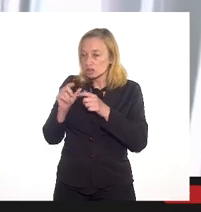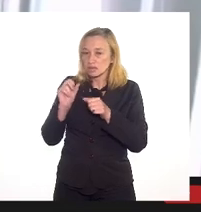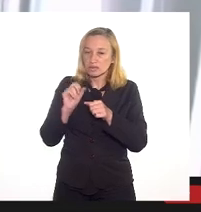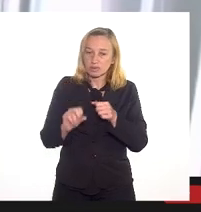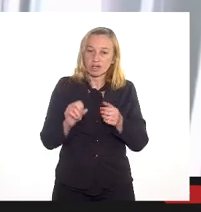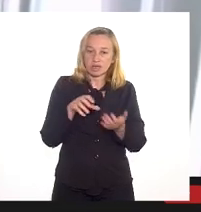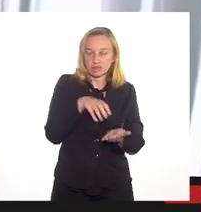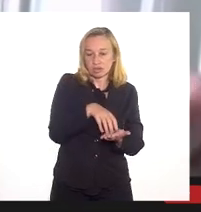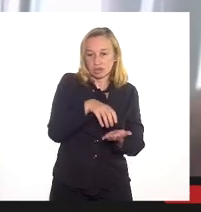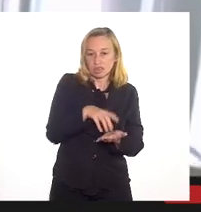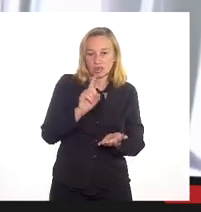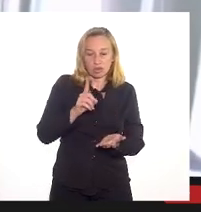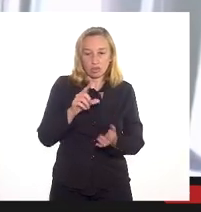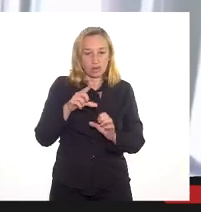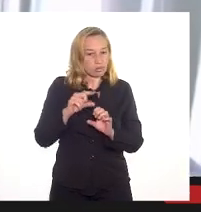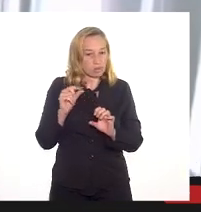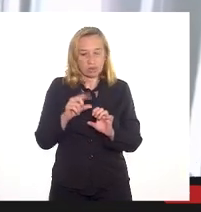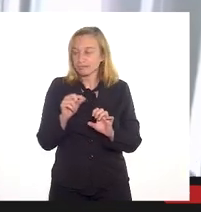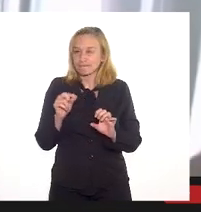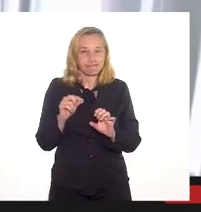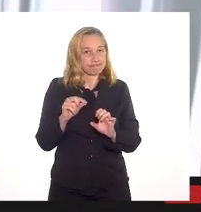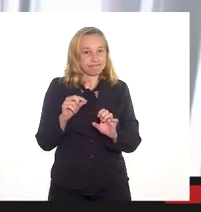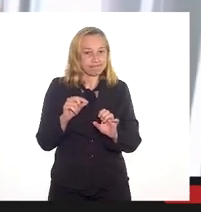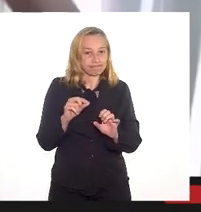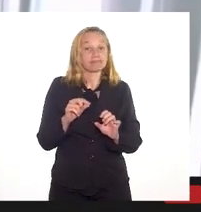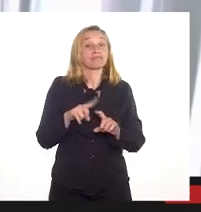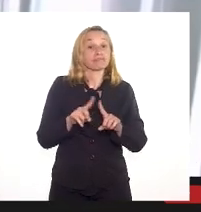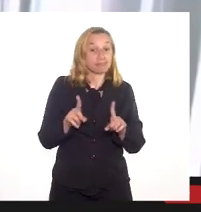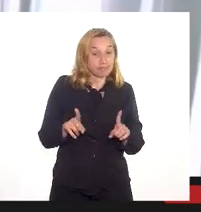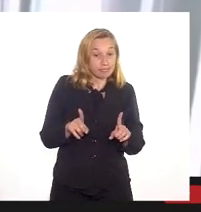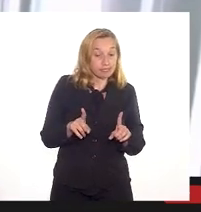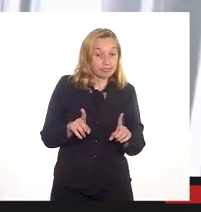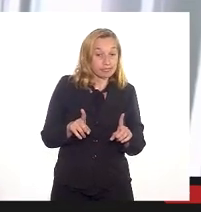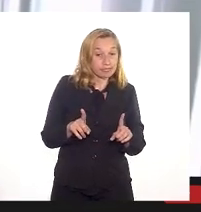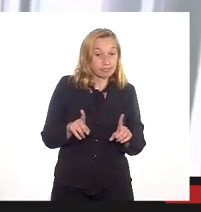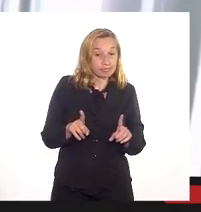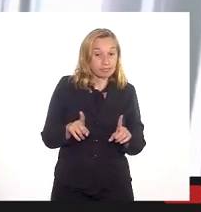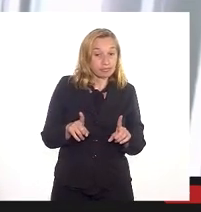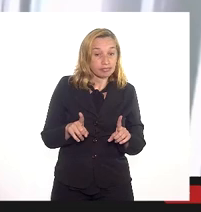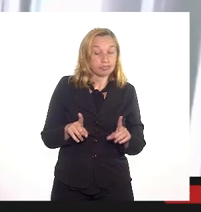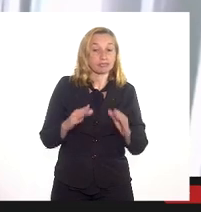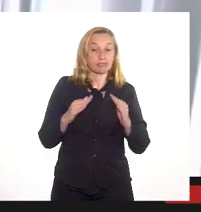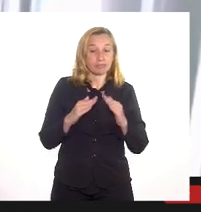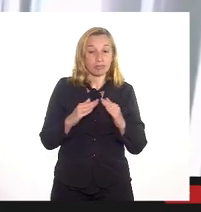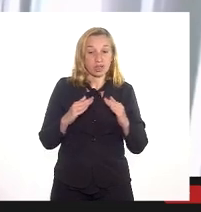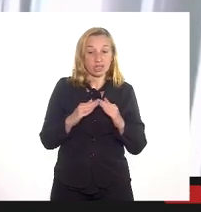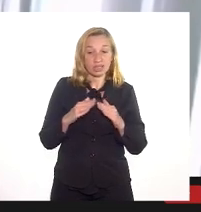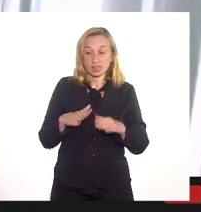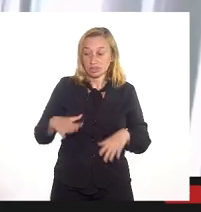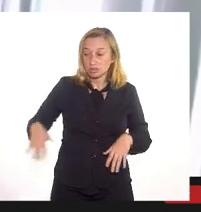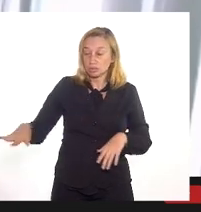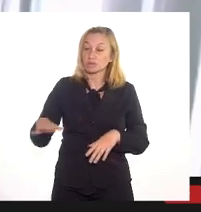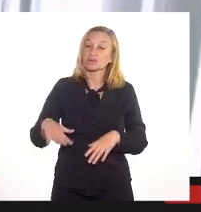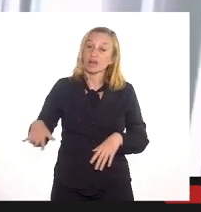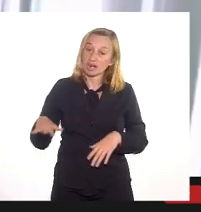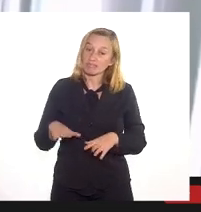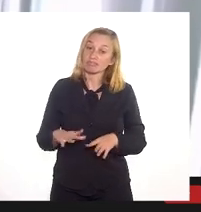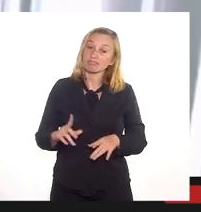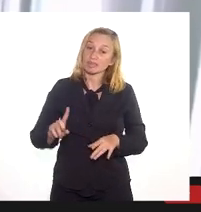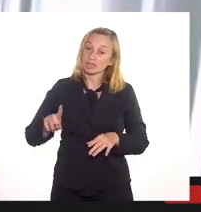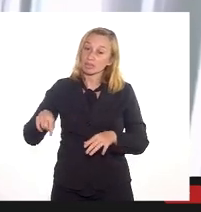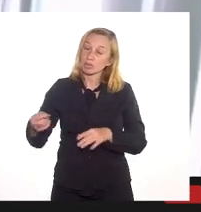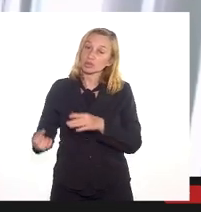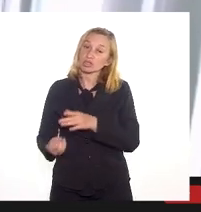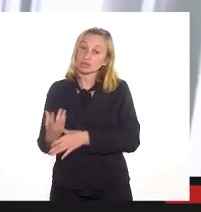audiência, não é sobre o empreendimento, de modo algum, mas sobre a adequação da área para sediar o empreendimento. Esse é o